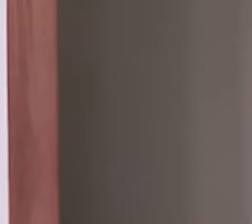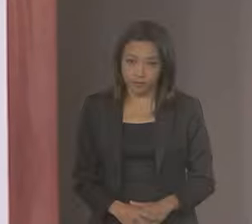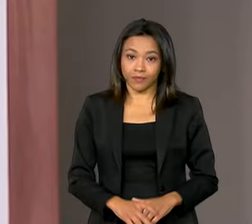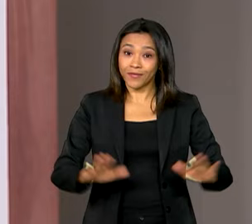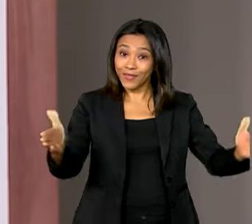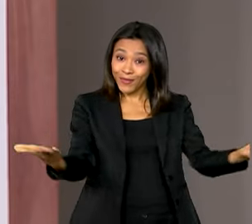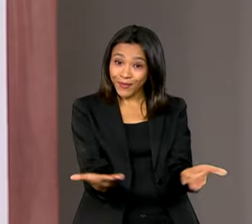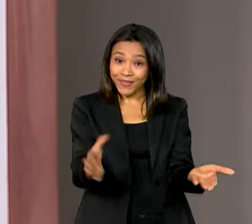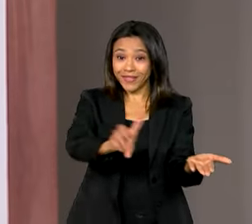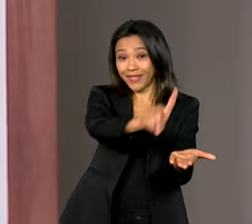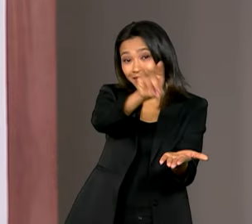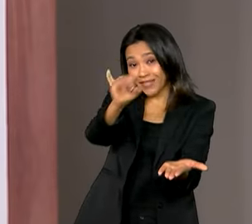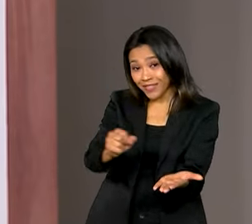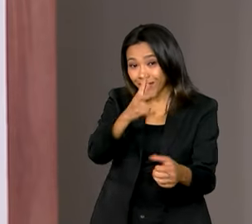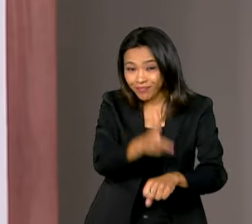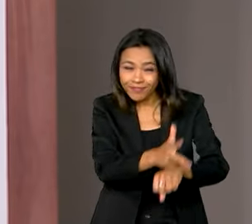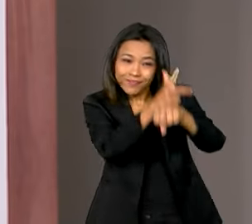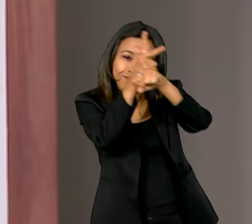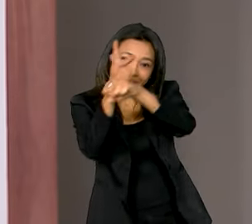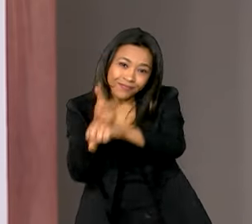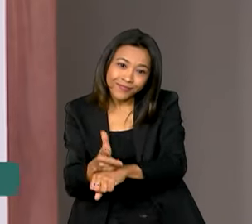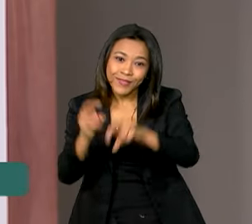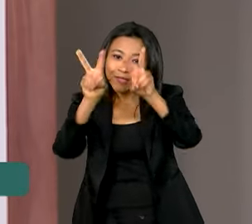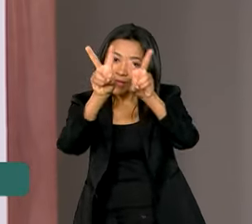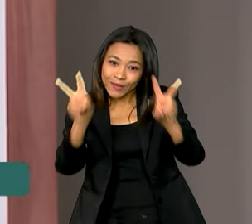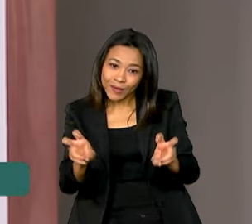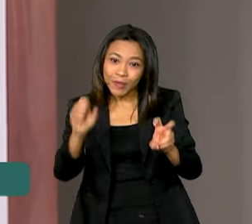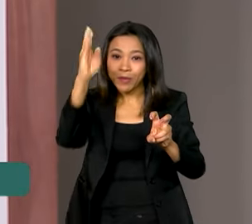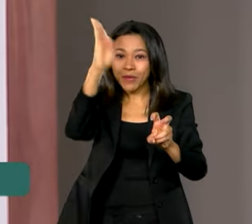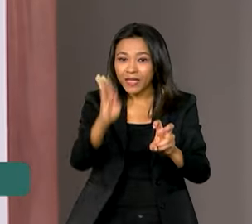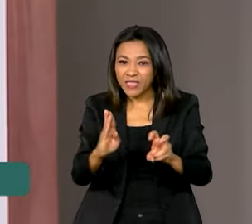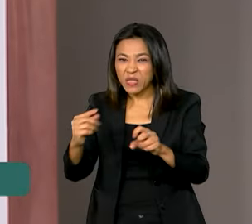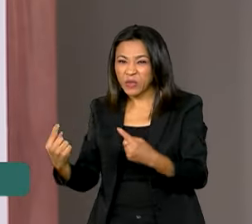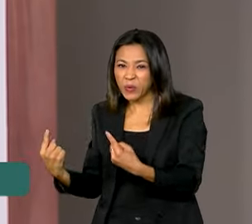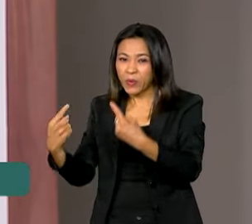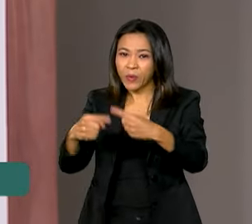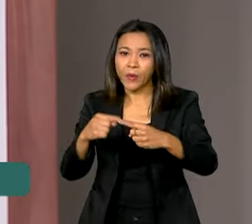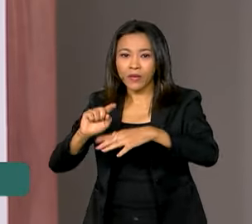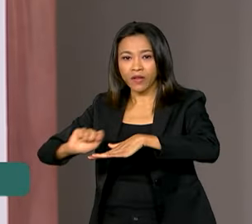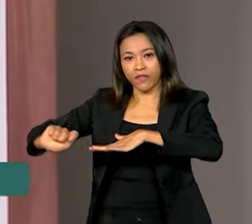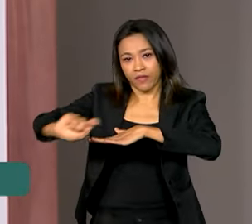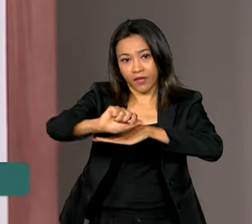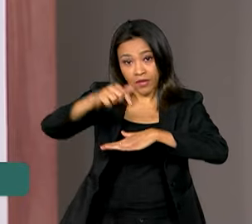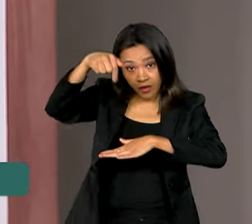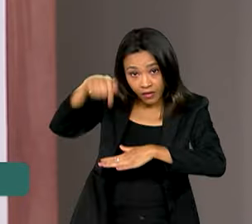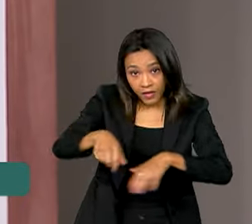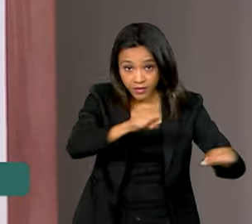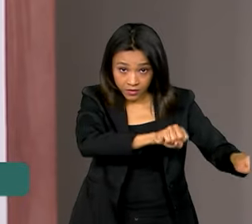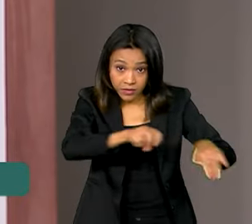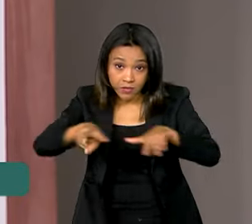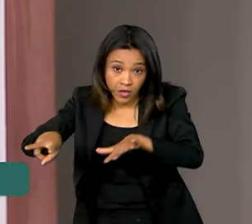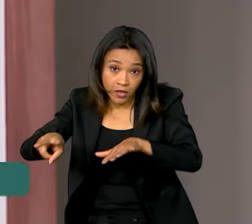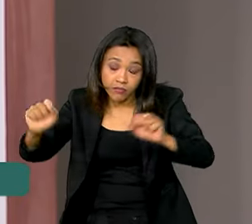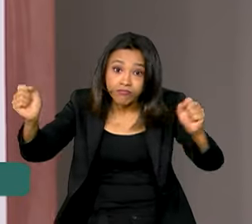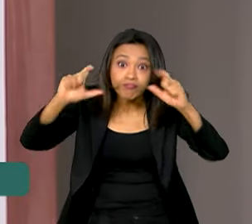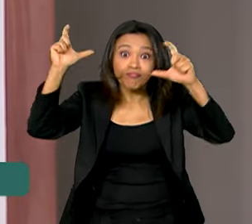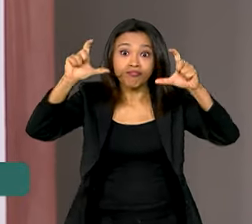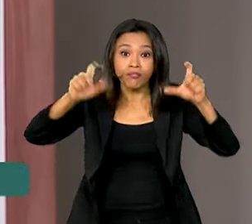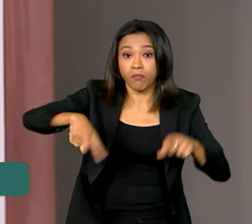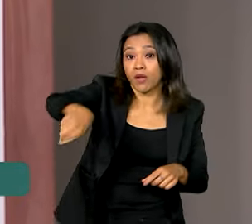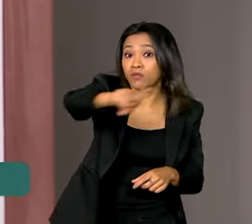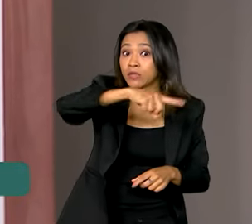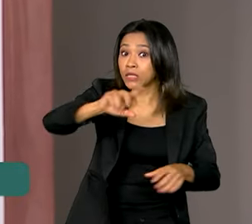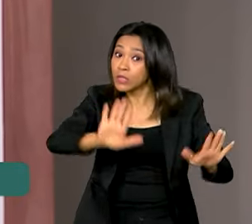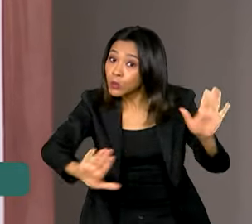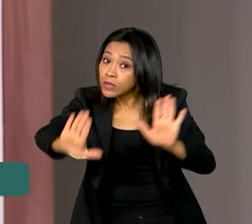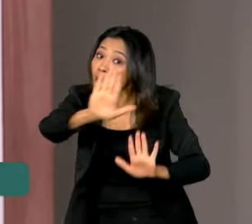E hoje é dia do nosso quadro Brasil contra a Fake. E na reportagem desta semana a gente faz um alerta para você não